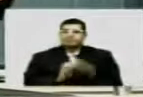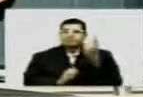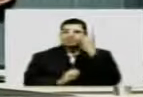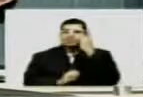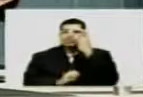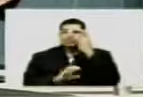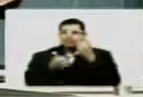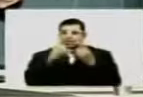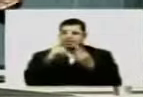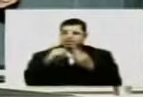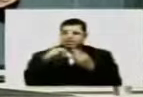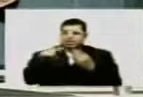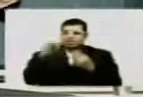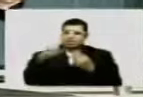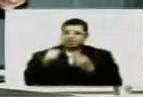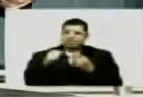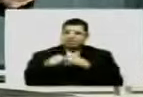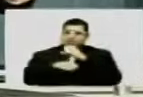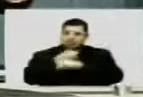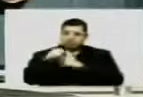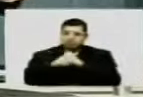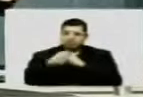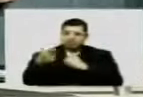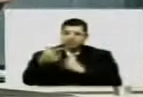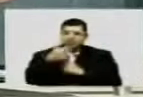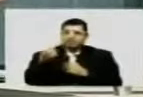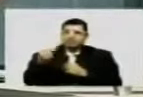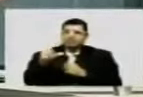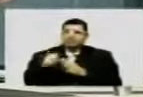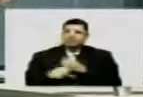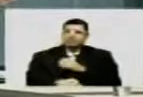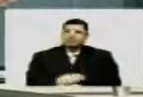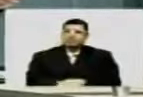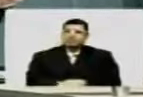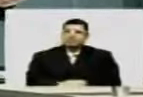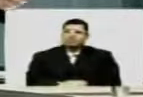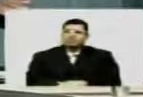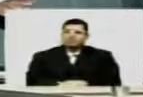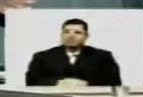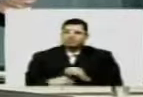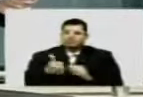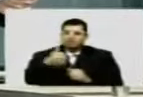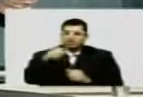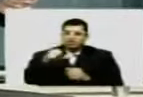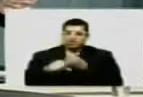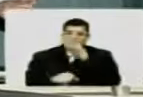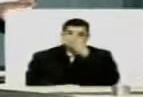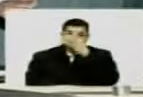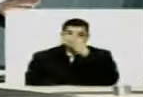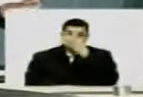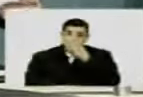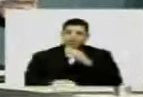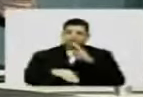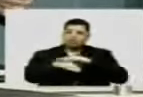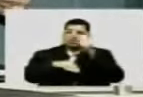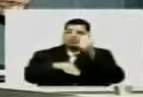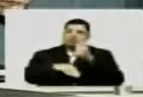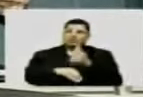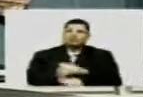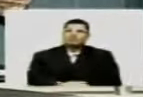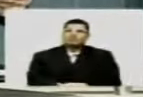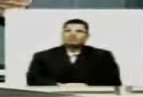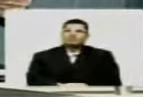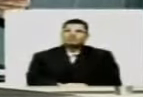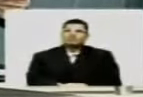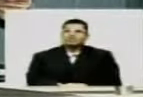dia 10 de março de 2009, 2009, há mais de